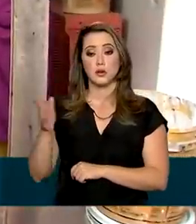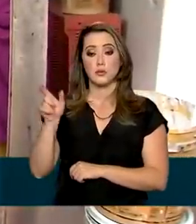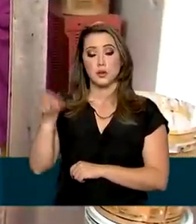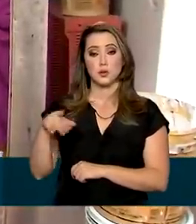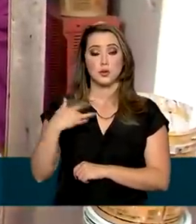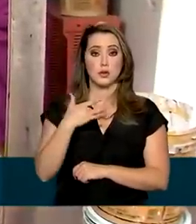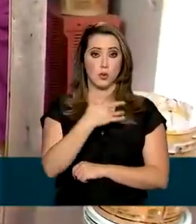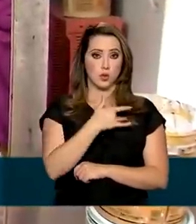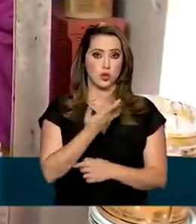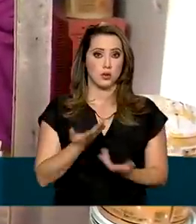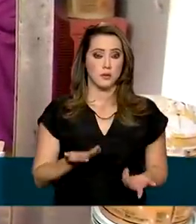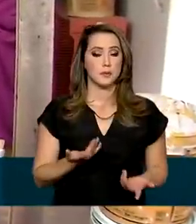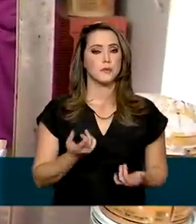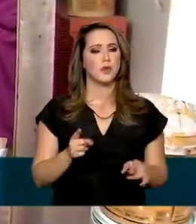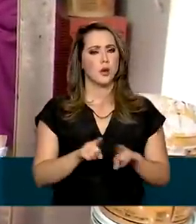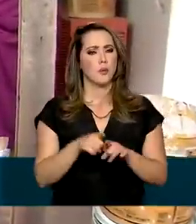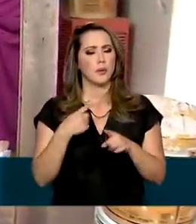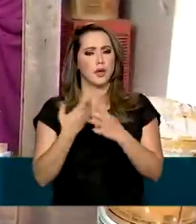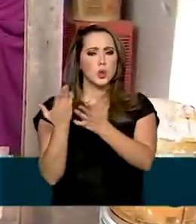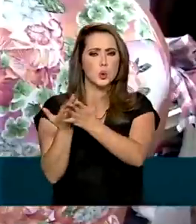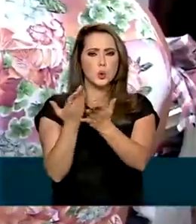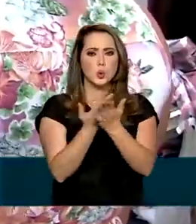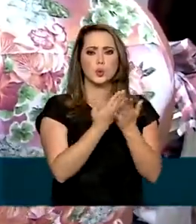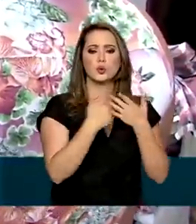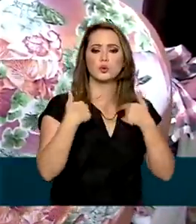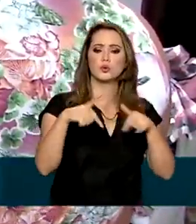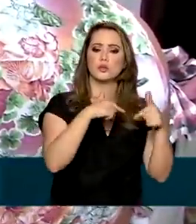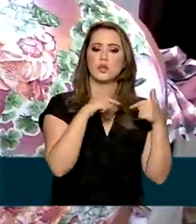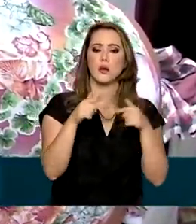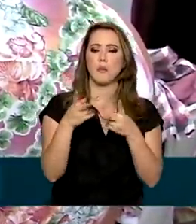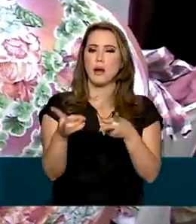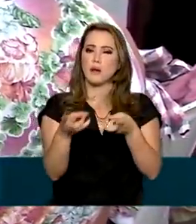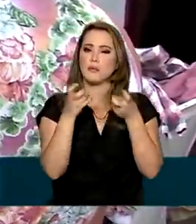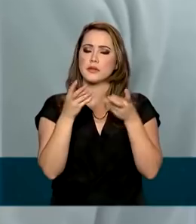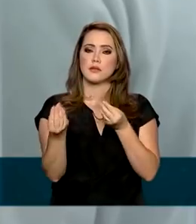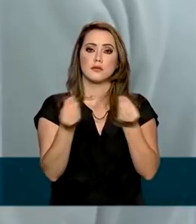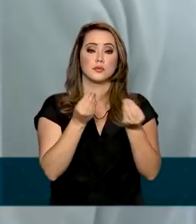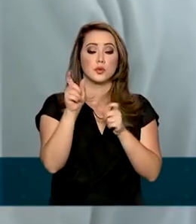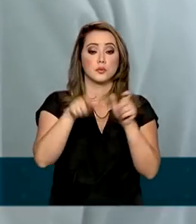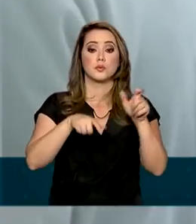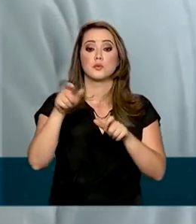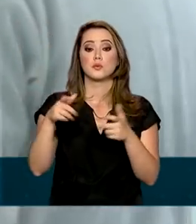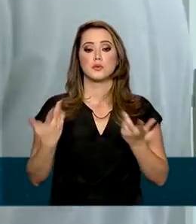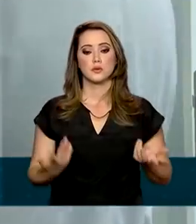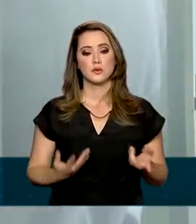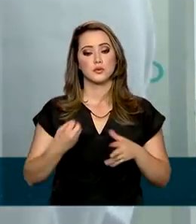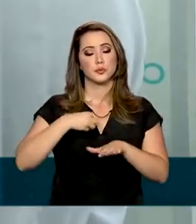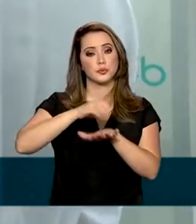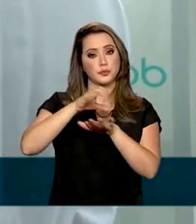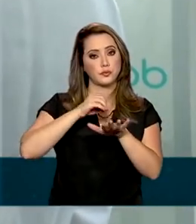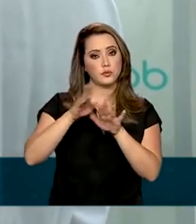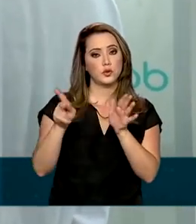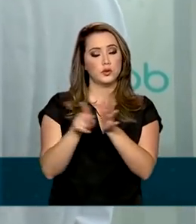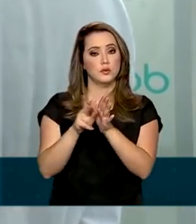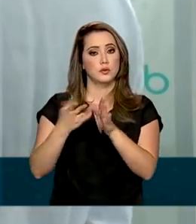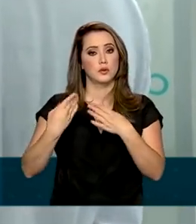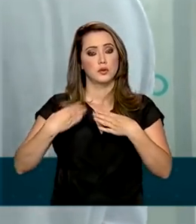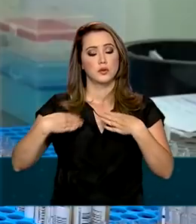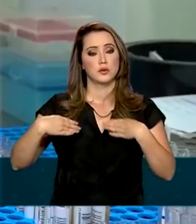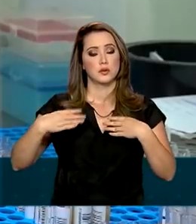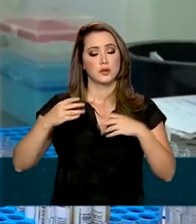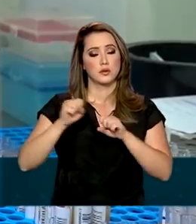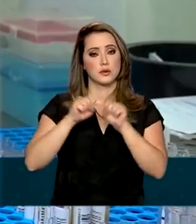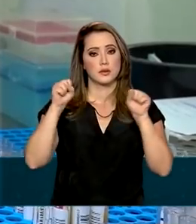reconhecimento ocorre após um estudo das atividades e do perfil da categoria, com informações repassadas pelo Sistema Nacional de